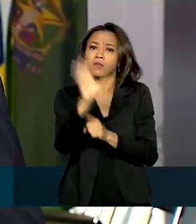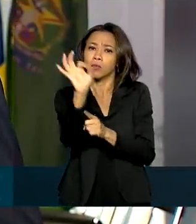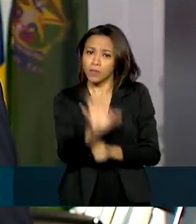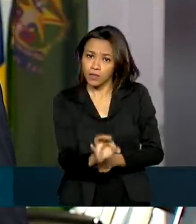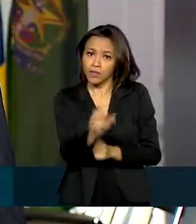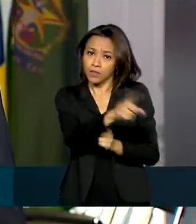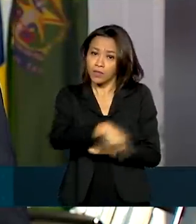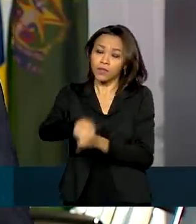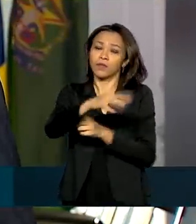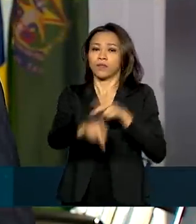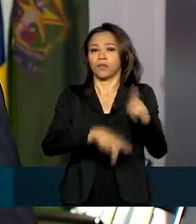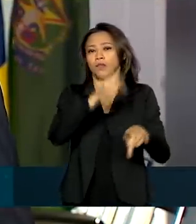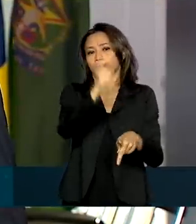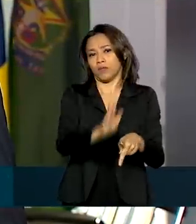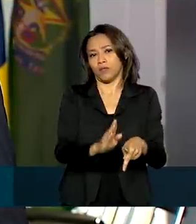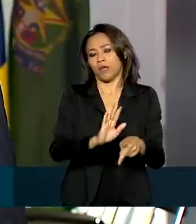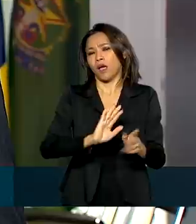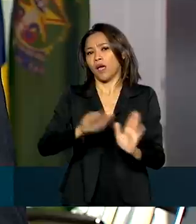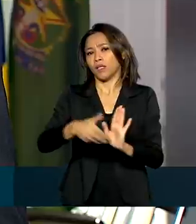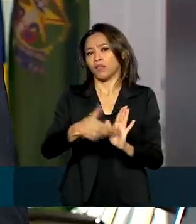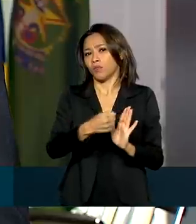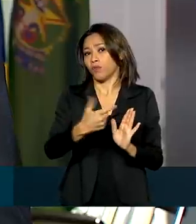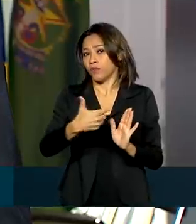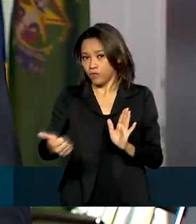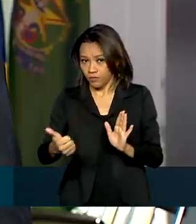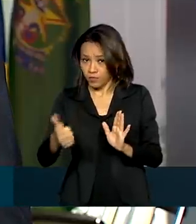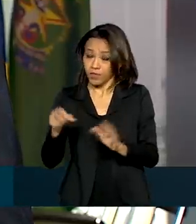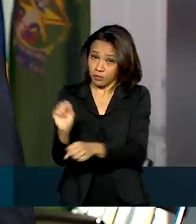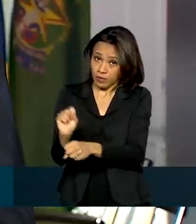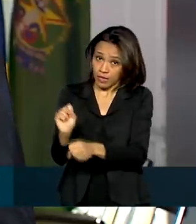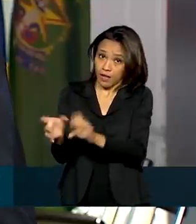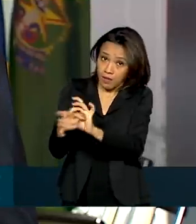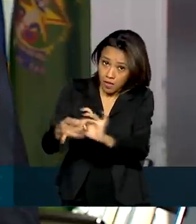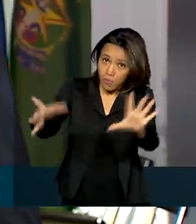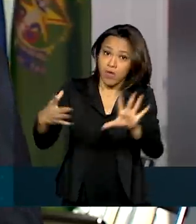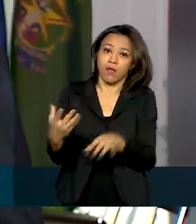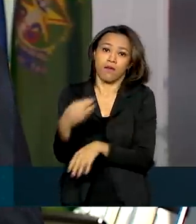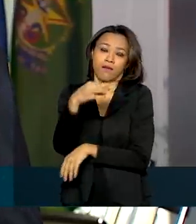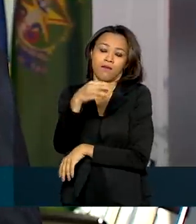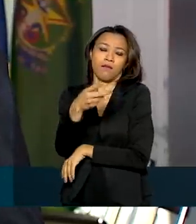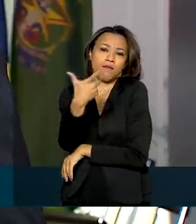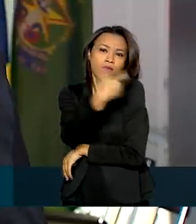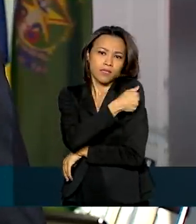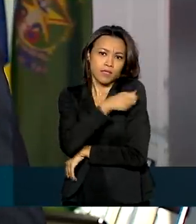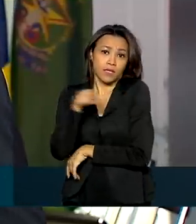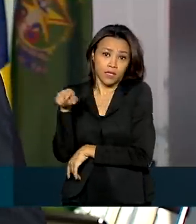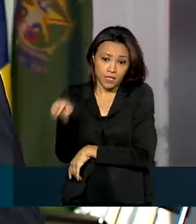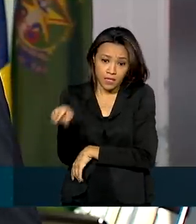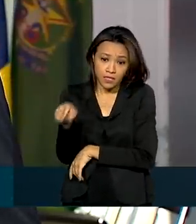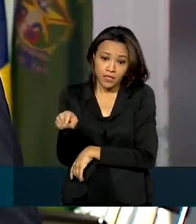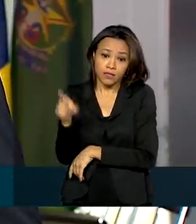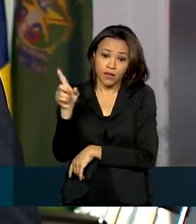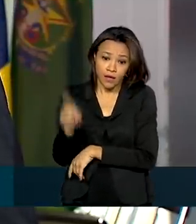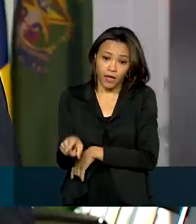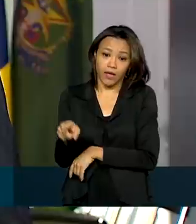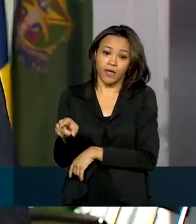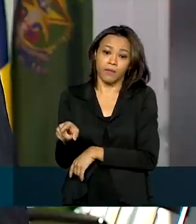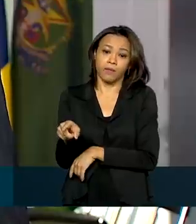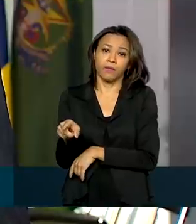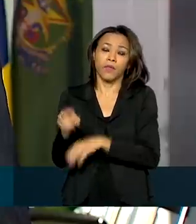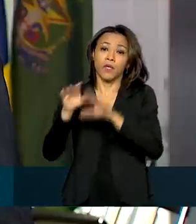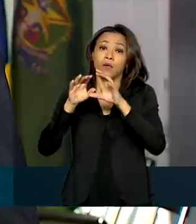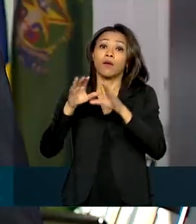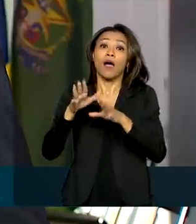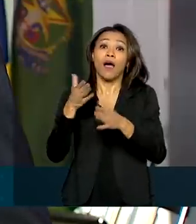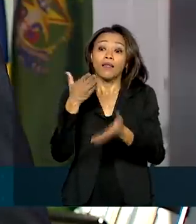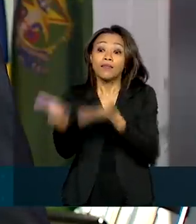2021, assim que a vacina for liberada. Segundo o governo, esse lote de vacina vai atender o chamado, prioritariamente, chamado grupo